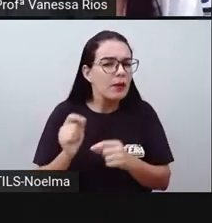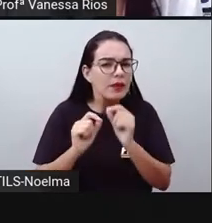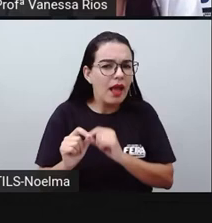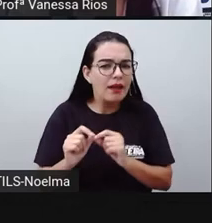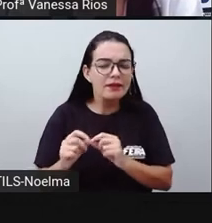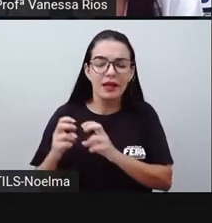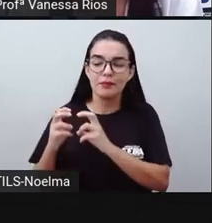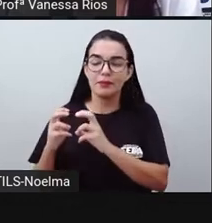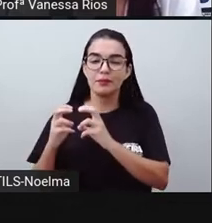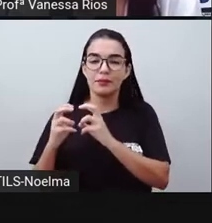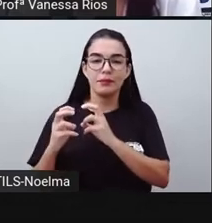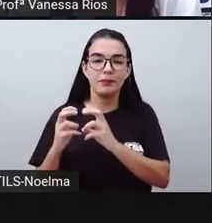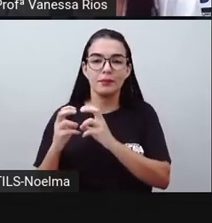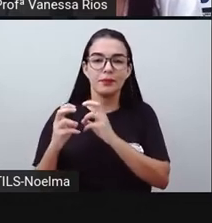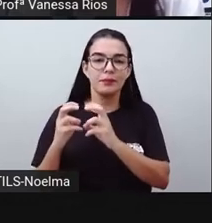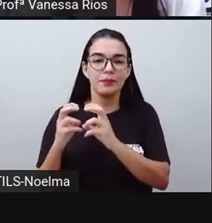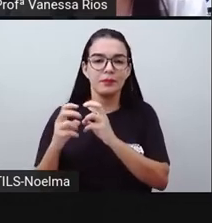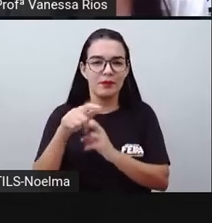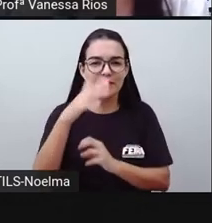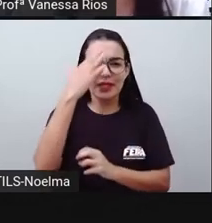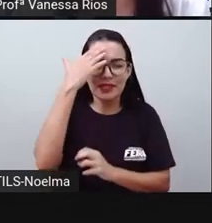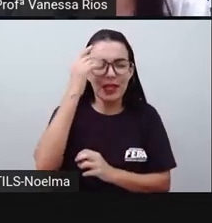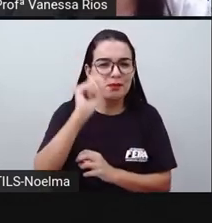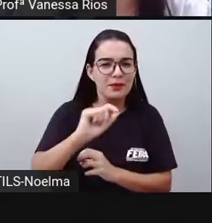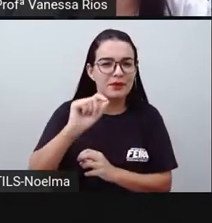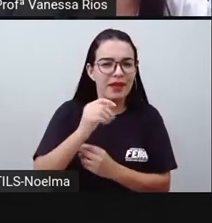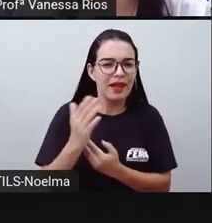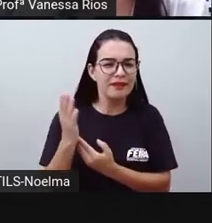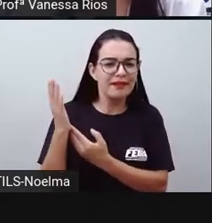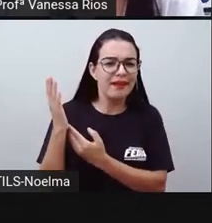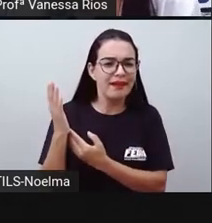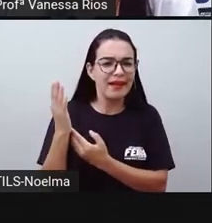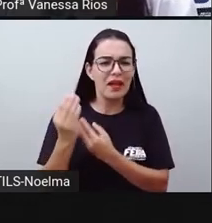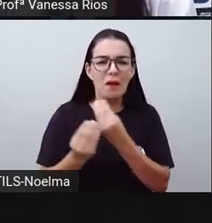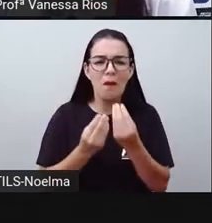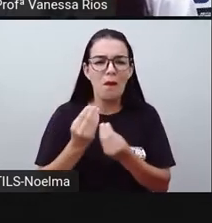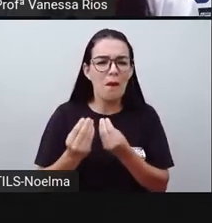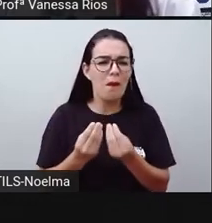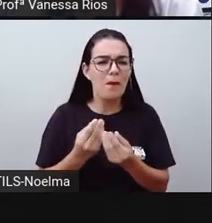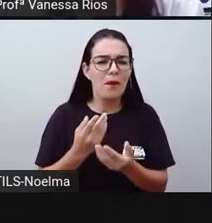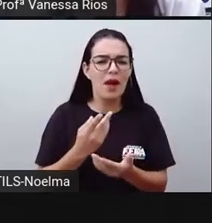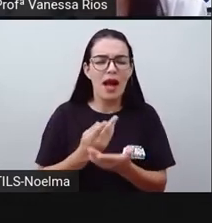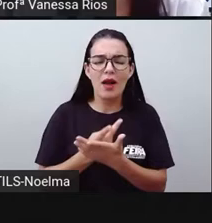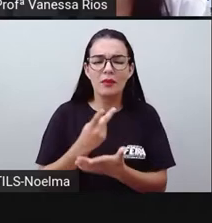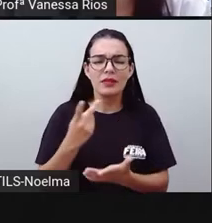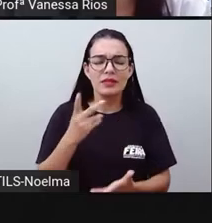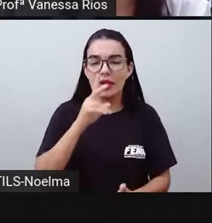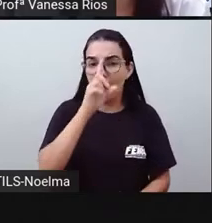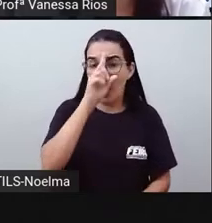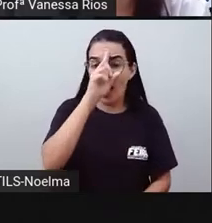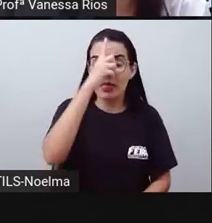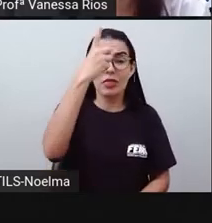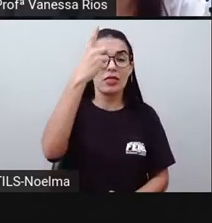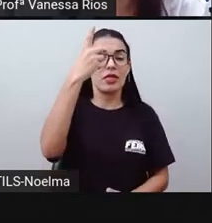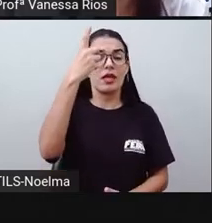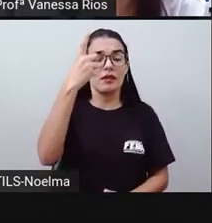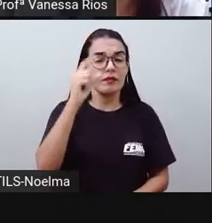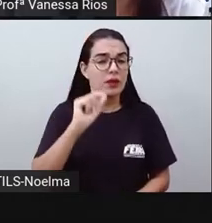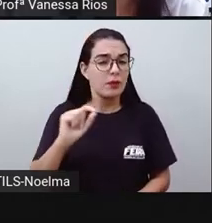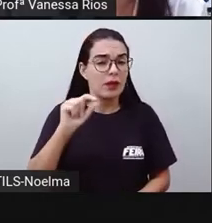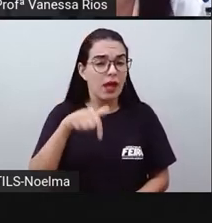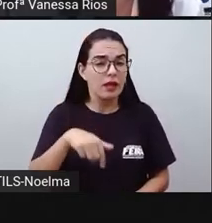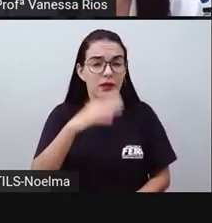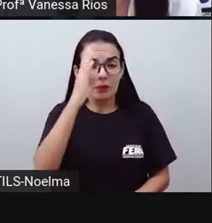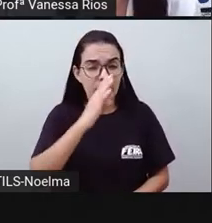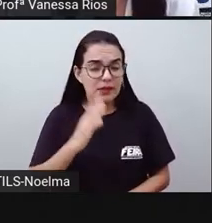ferroviário. E você sabe que tipo de transporte é esse? Quando ele foi inventado? Como é que ele acontece aqui no Brasil?